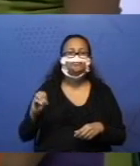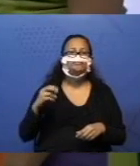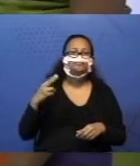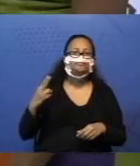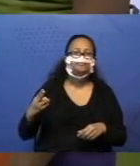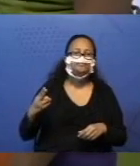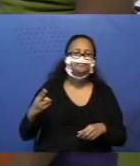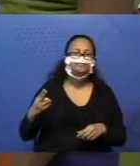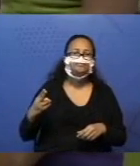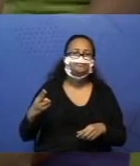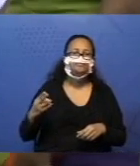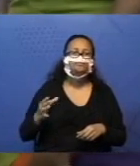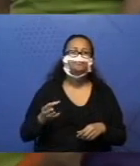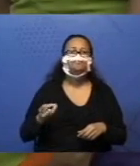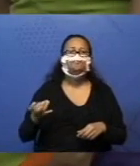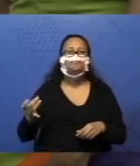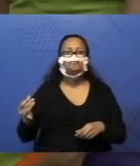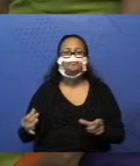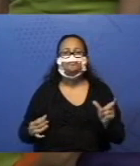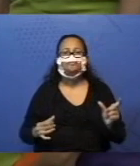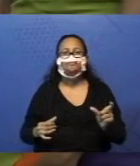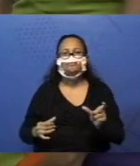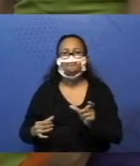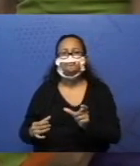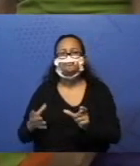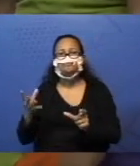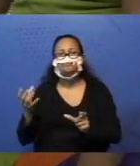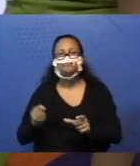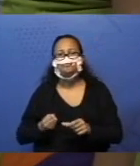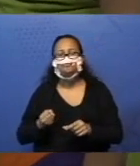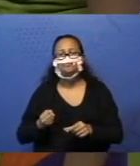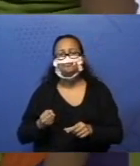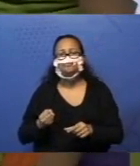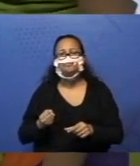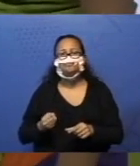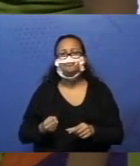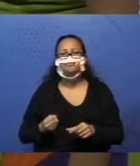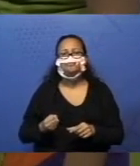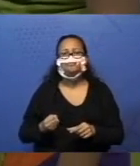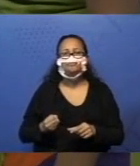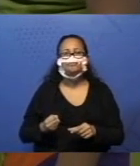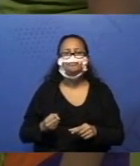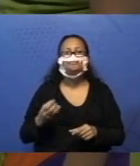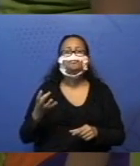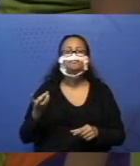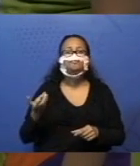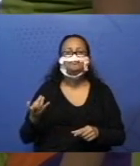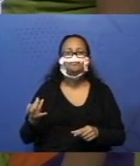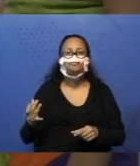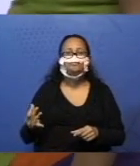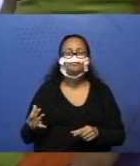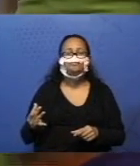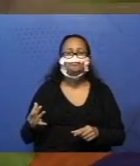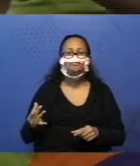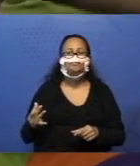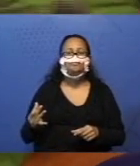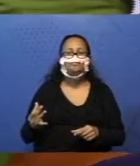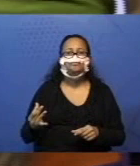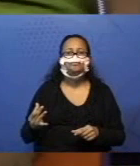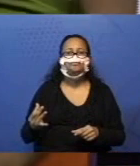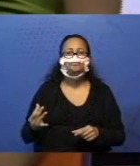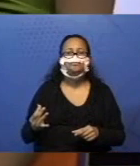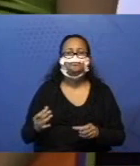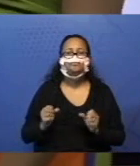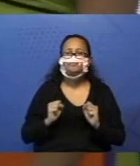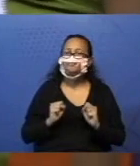aqui e conto os quadrinhos. Quantos quadrinhos tem? 1, 2, 3, 4, 5. Eu só